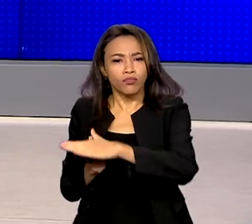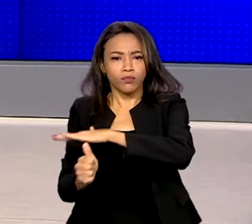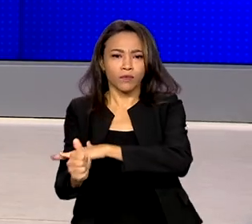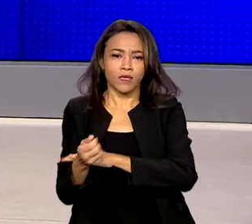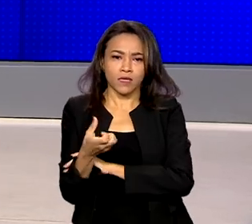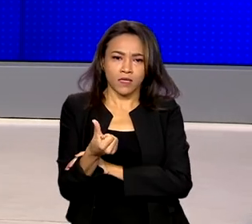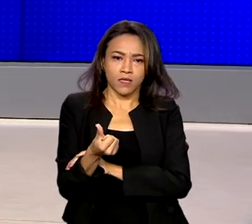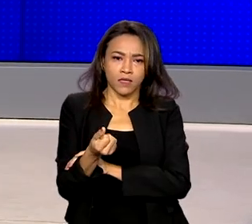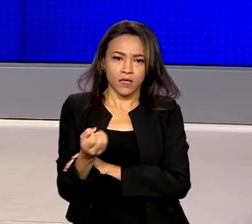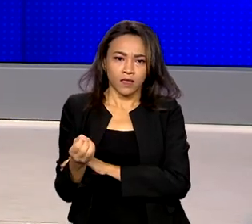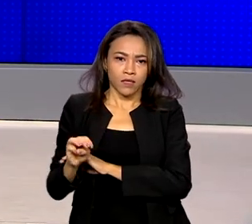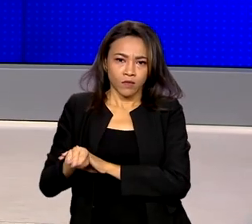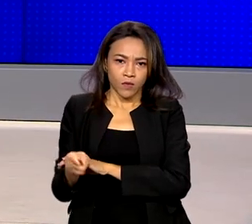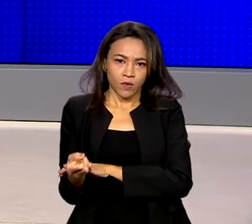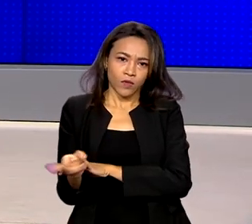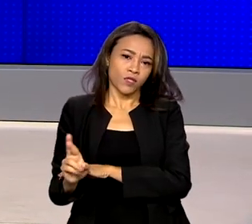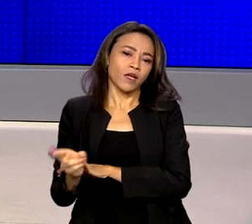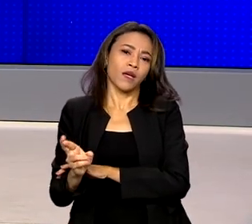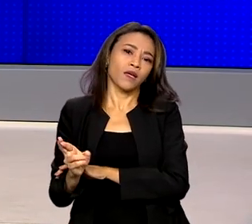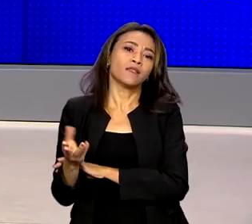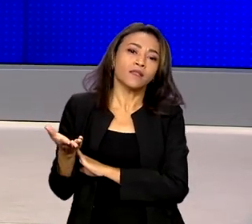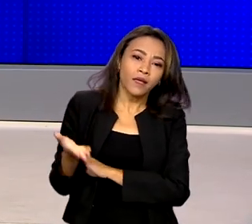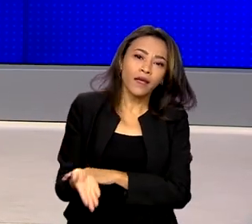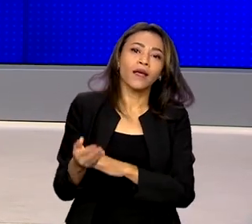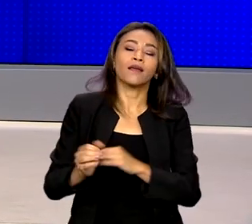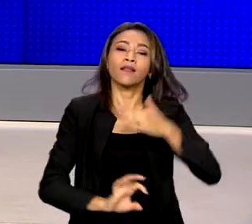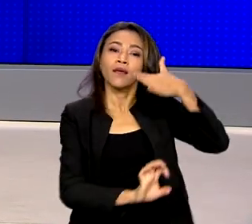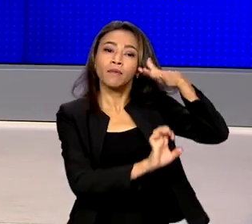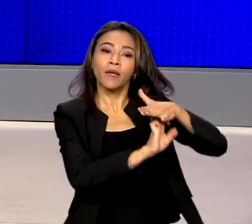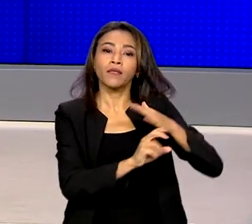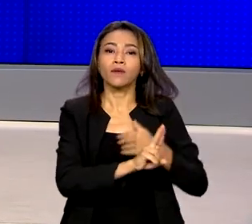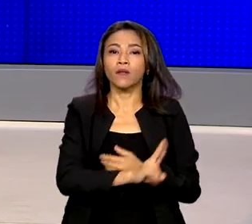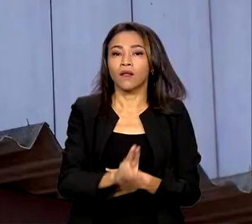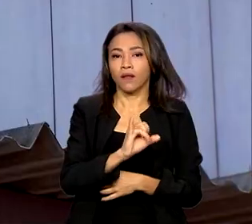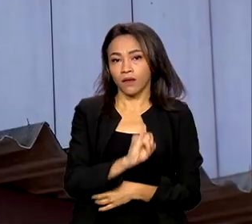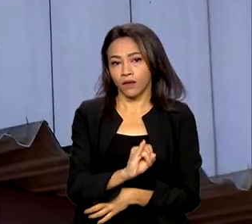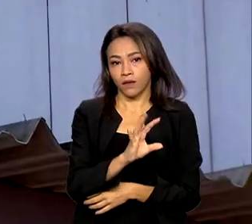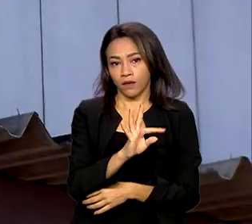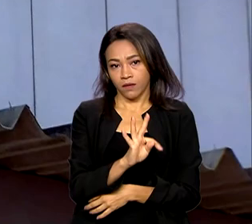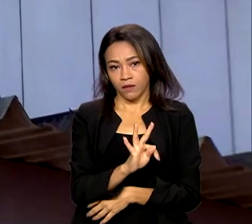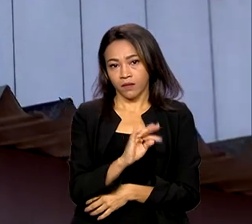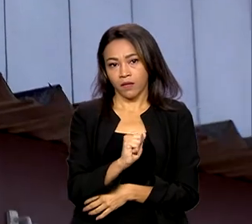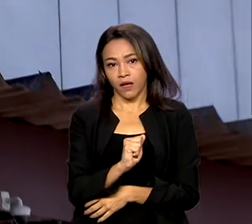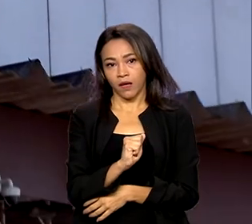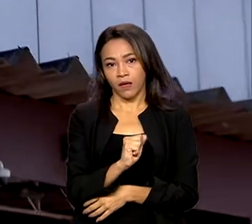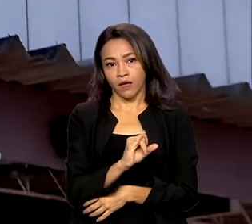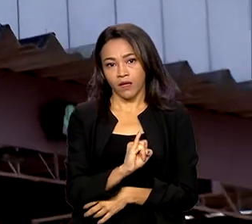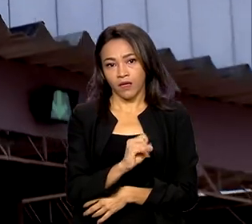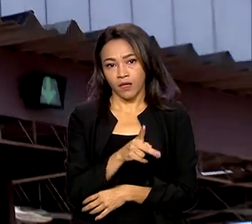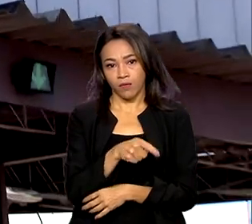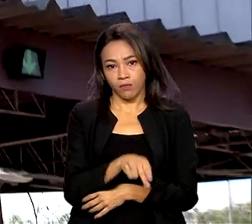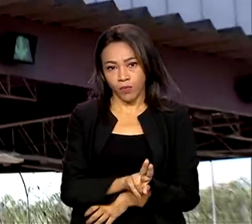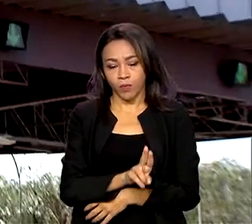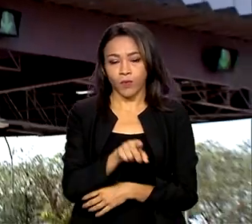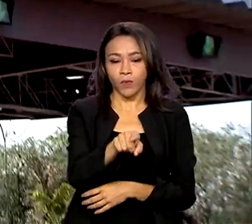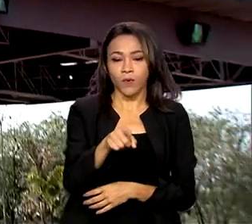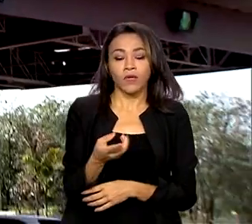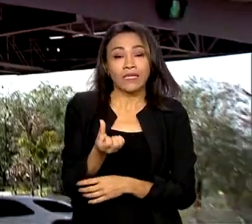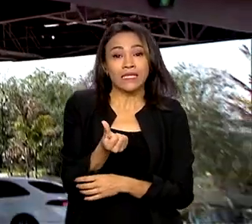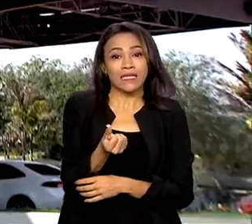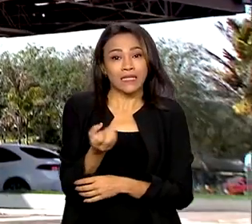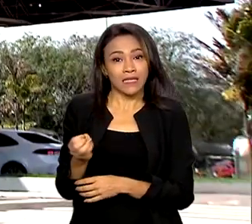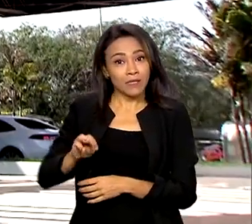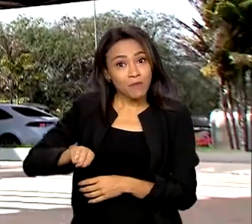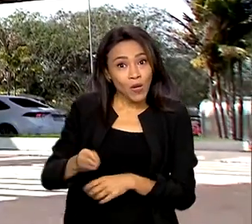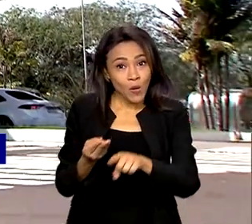600 milhões de reais provenientes da Itaipu Binacional. O investimento de 600 milhões de reais